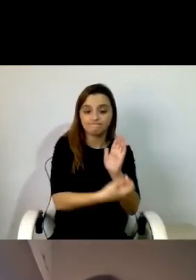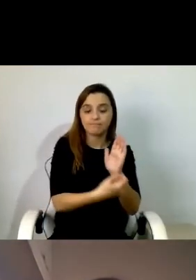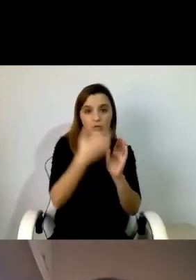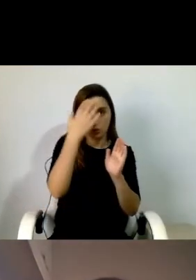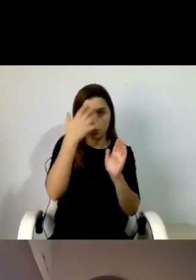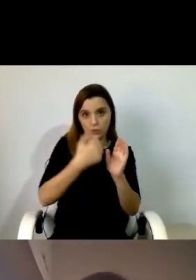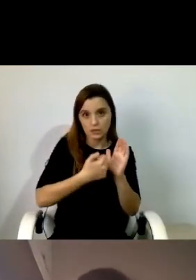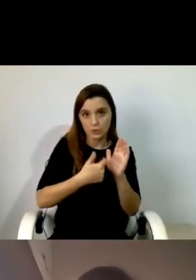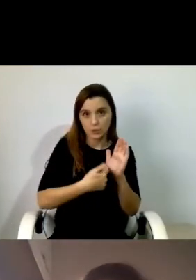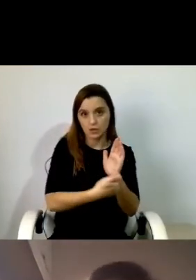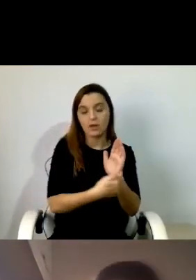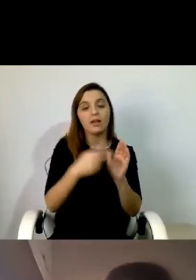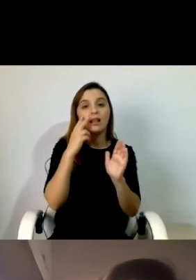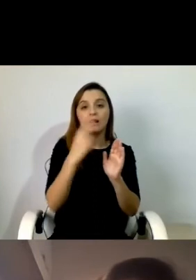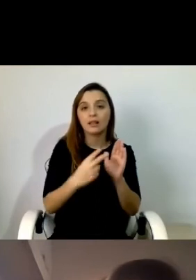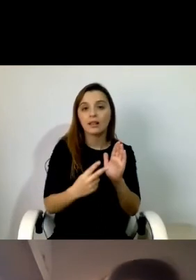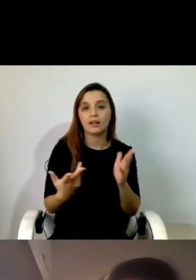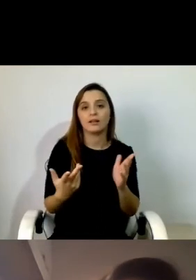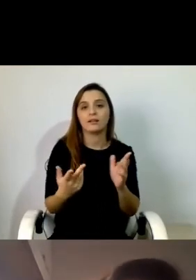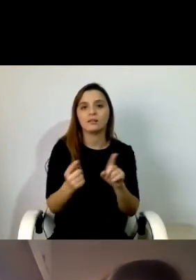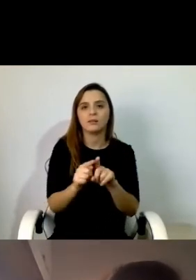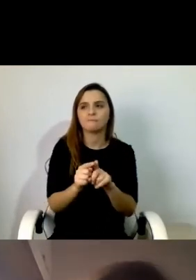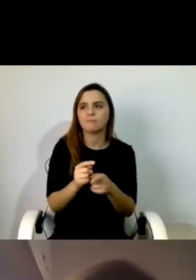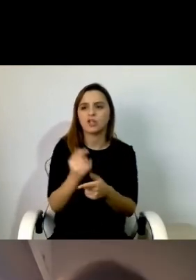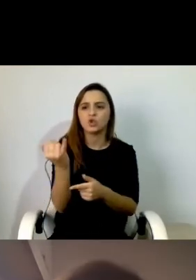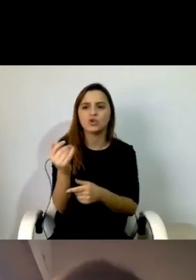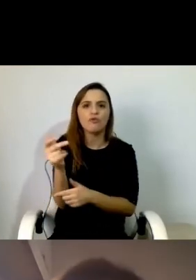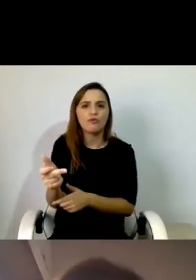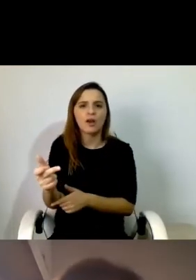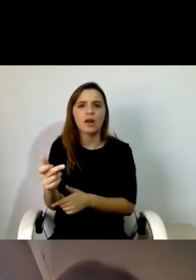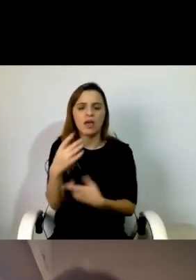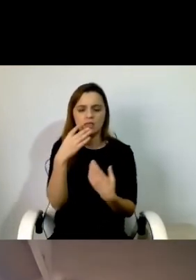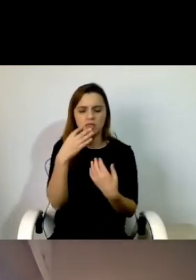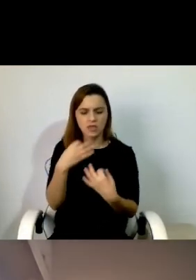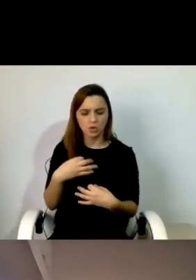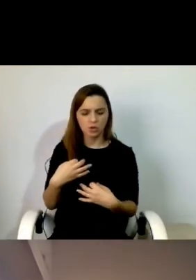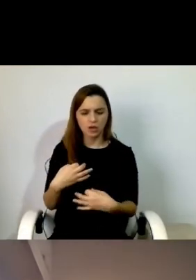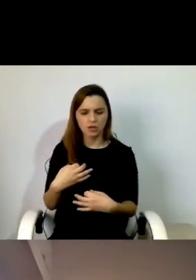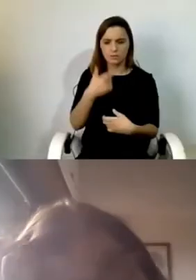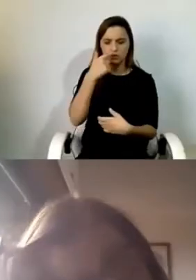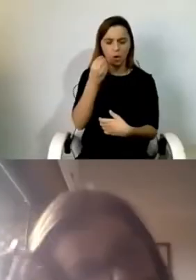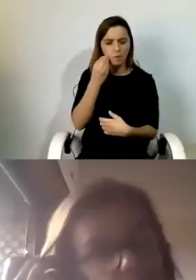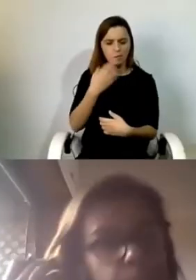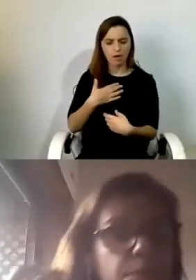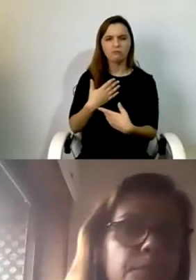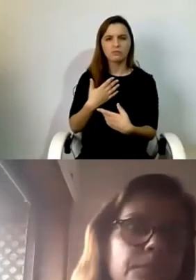institucionalização é contra a matura. Nós não podemos continuar